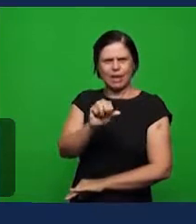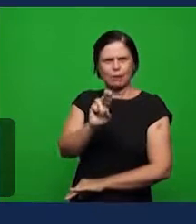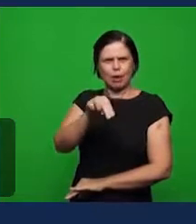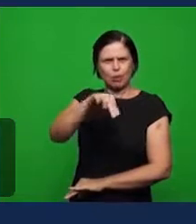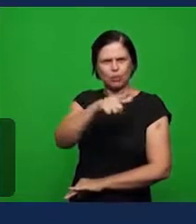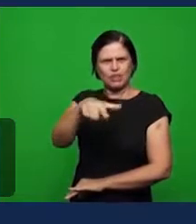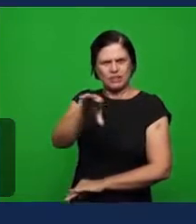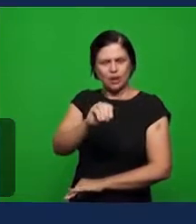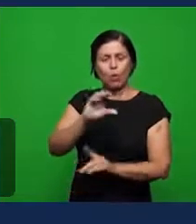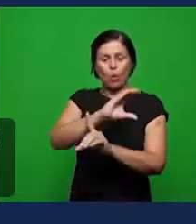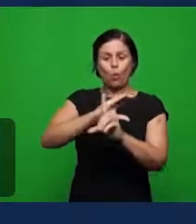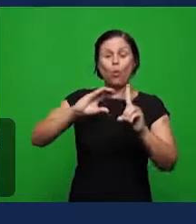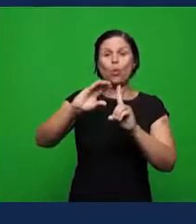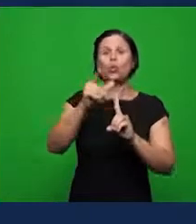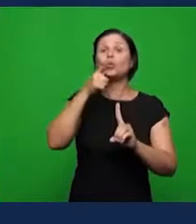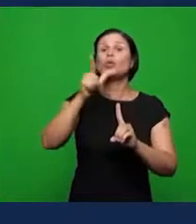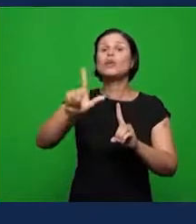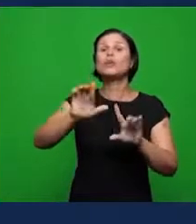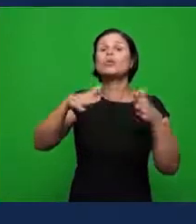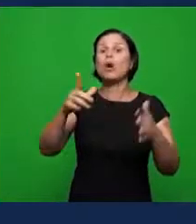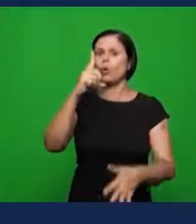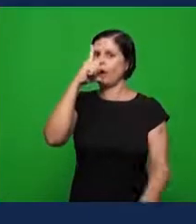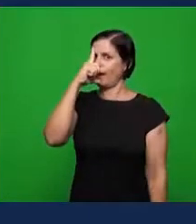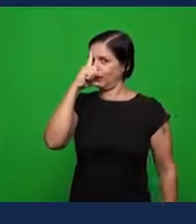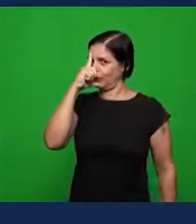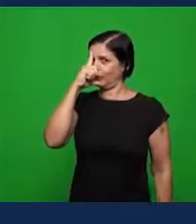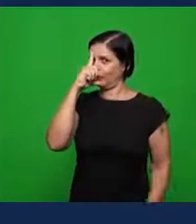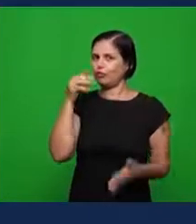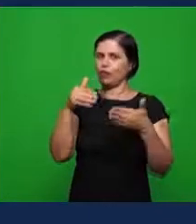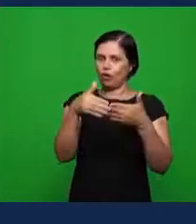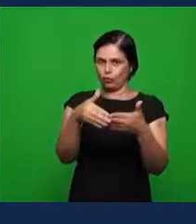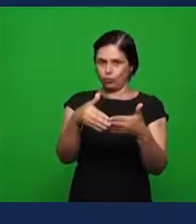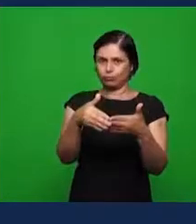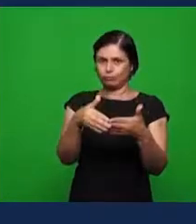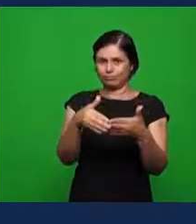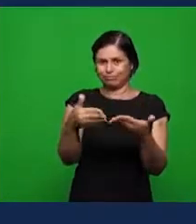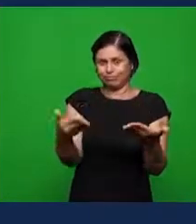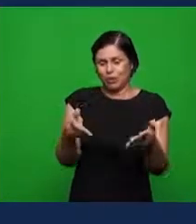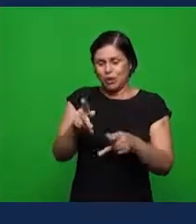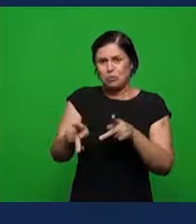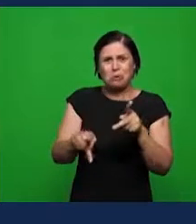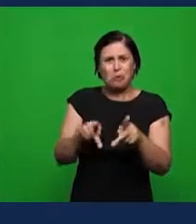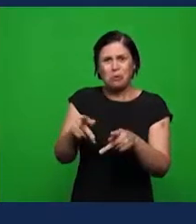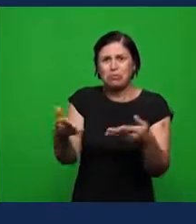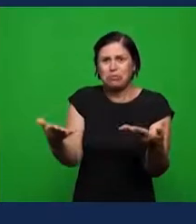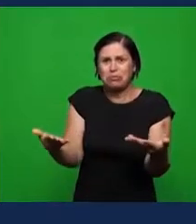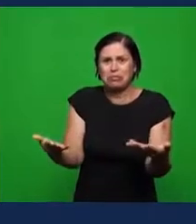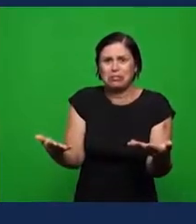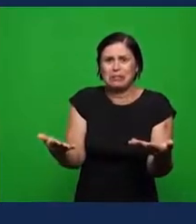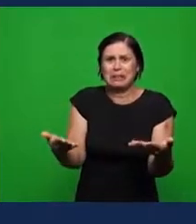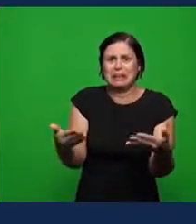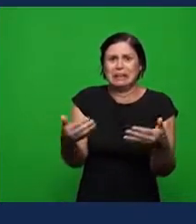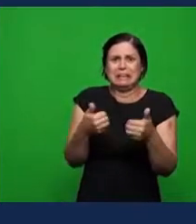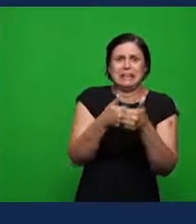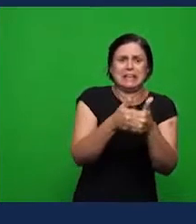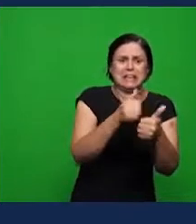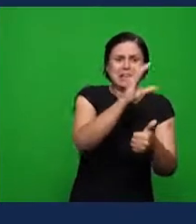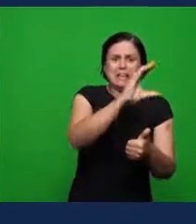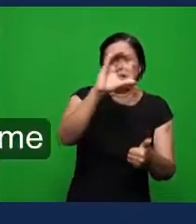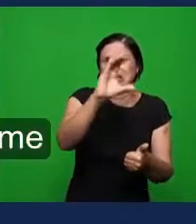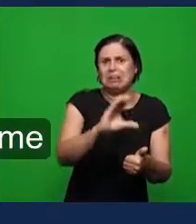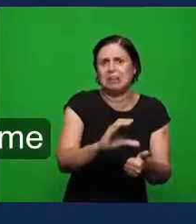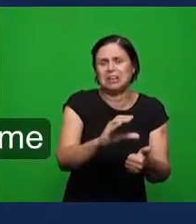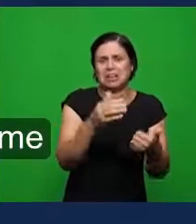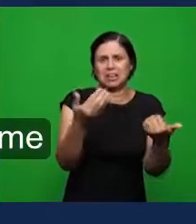e os fiéis passam a beijar até os seus líderes nesse